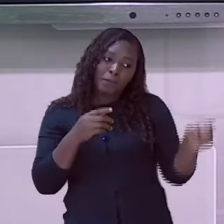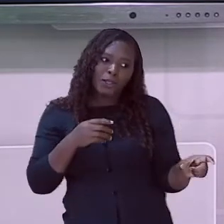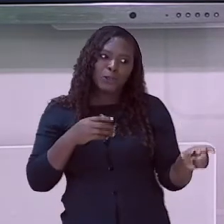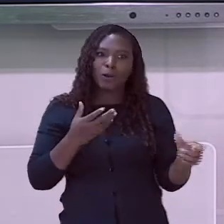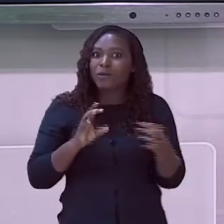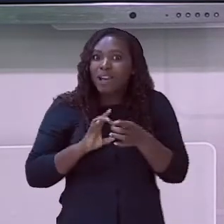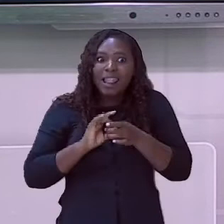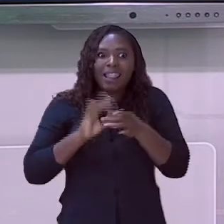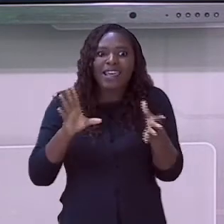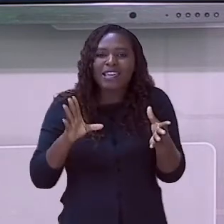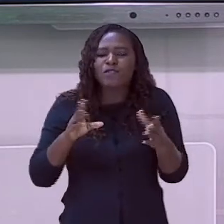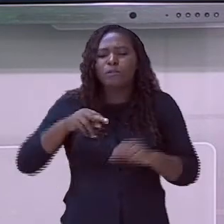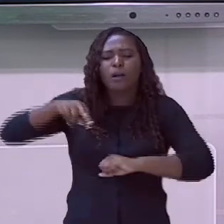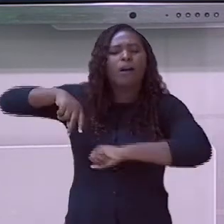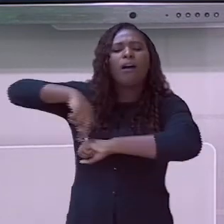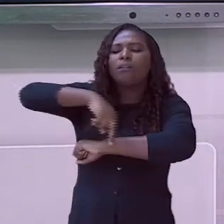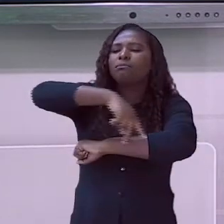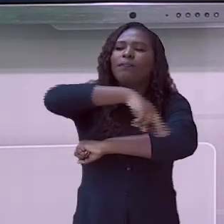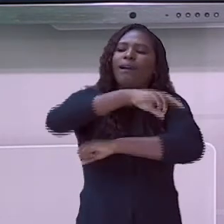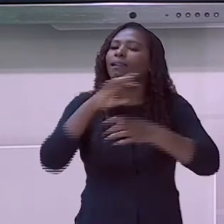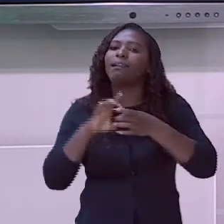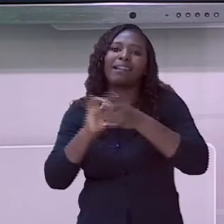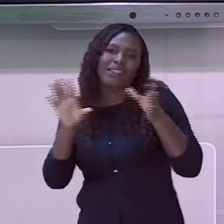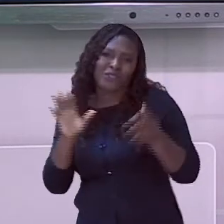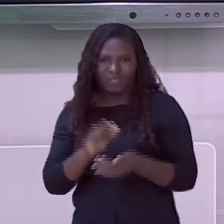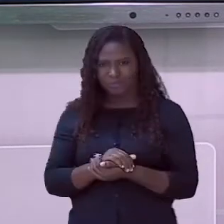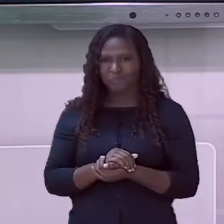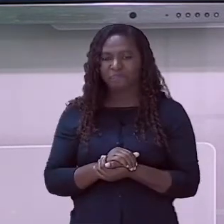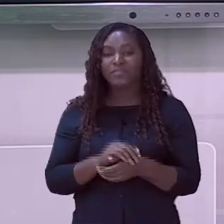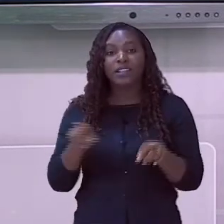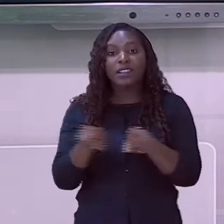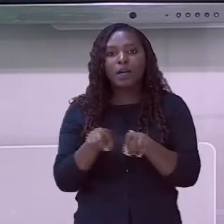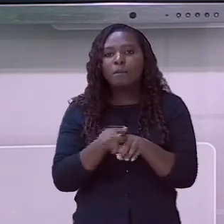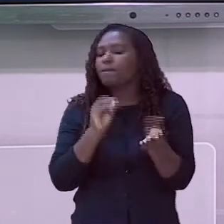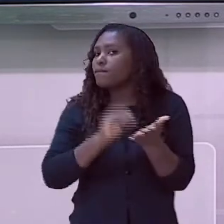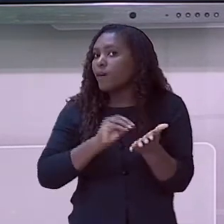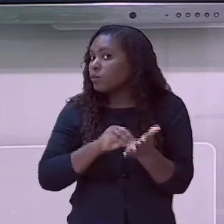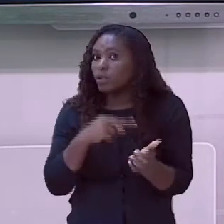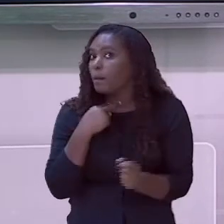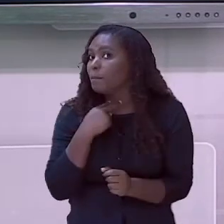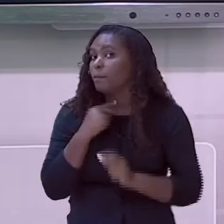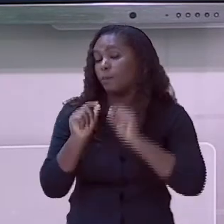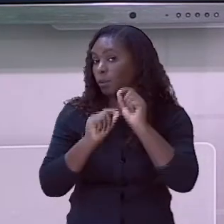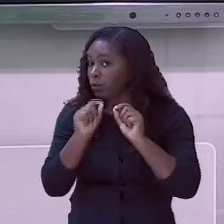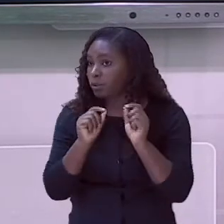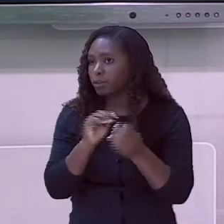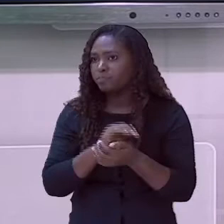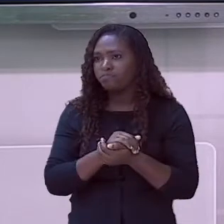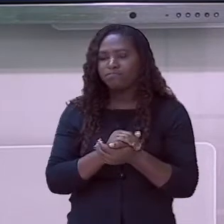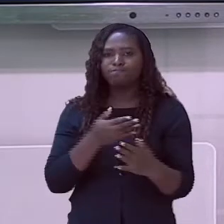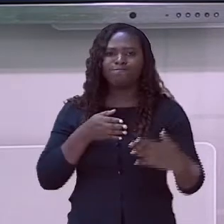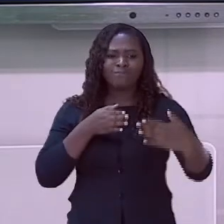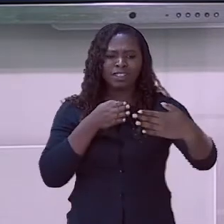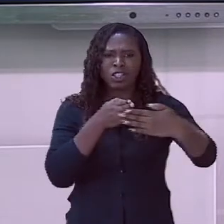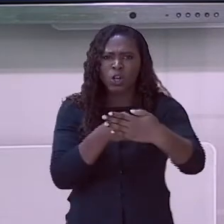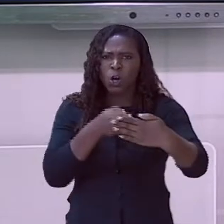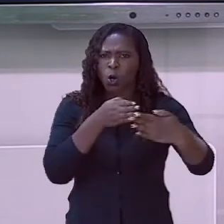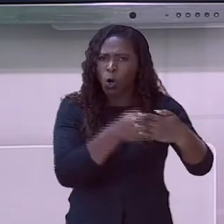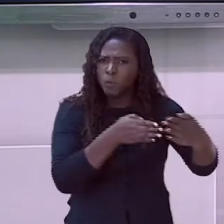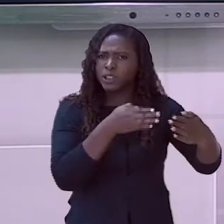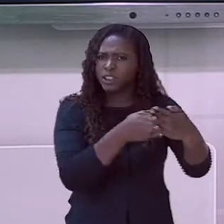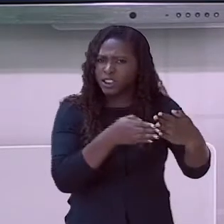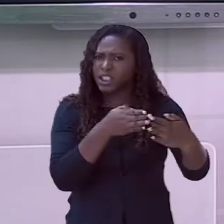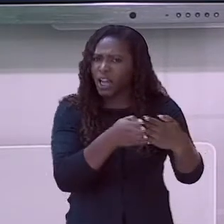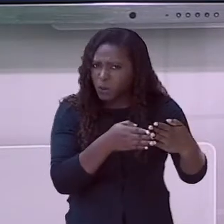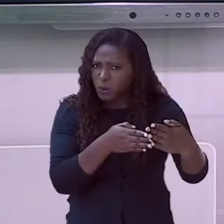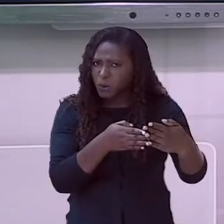O que é que não pode faltar? Retirada de todo e qualquer obstáculo presente nas áreas de